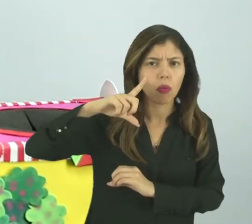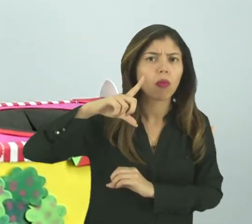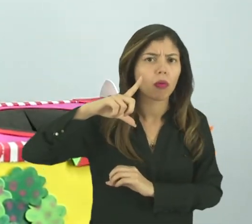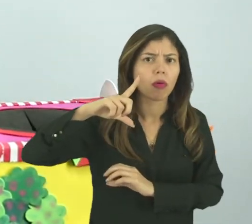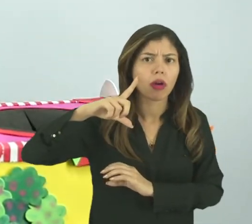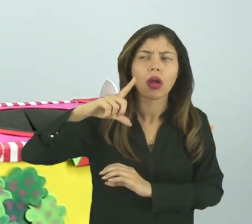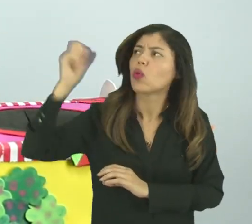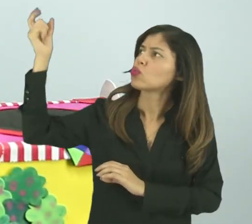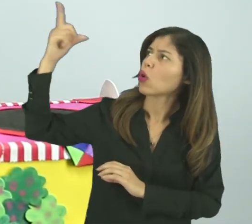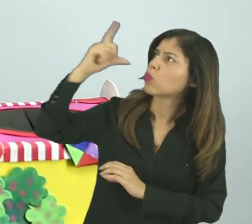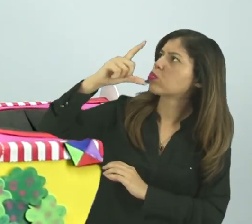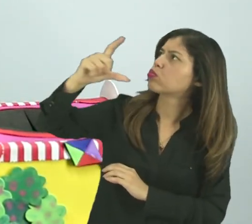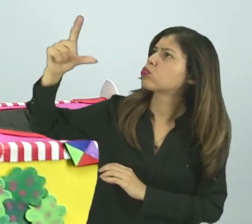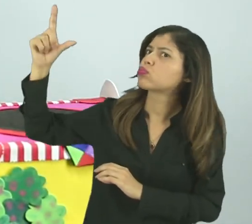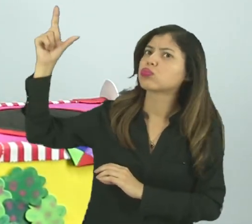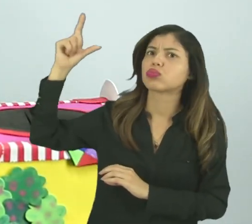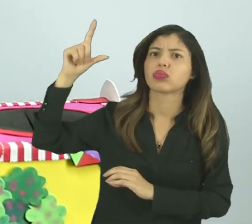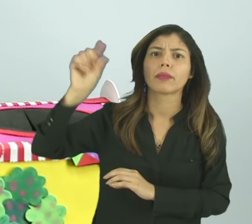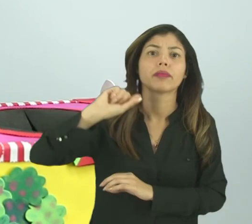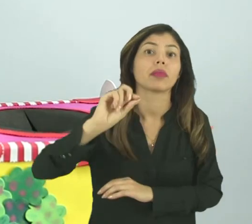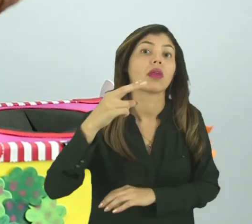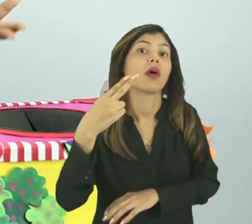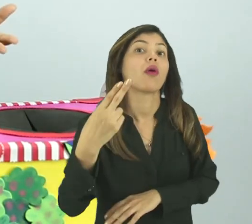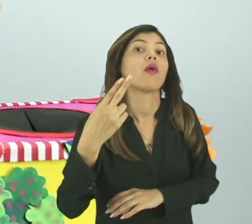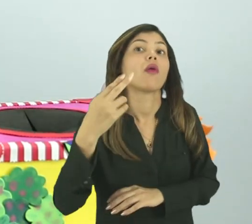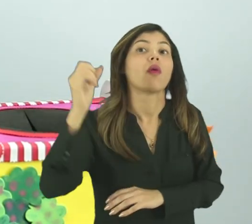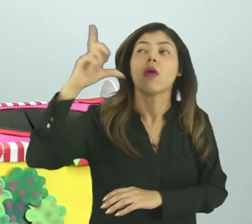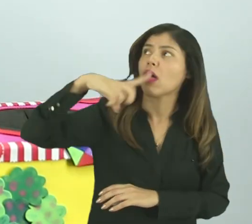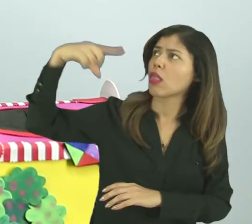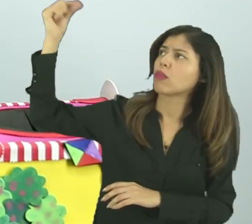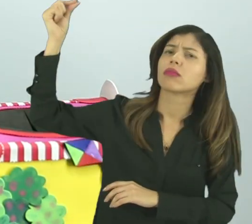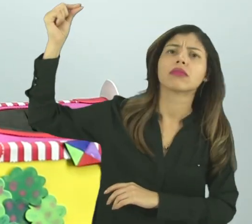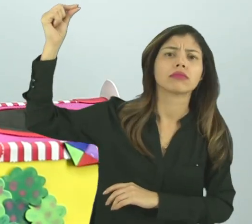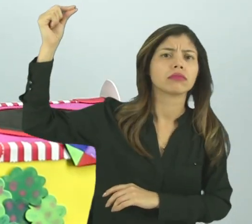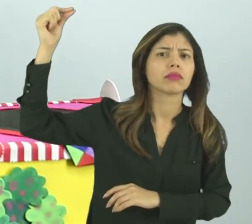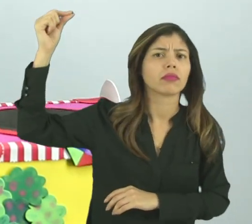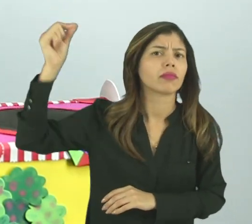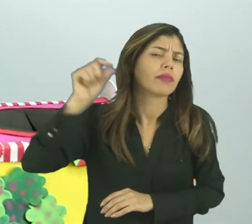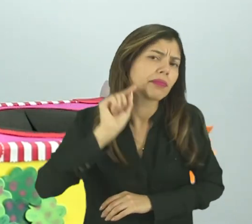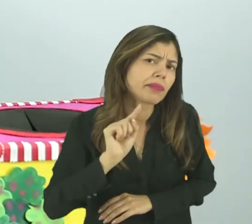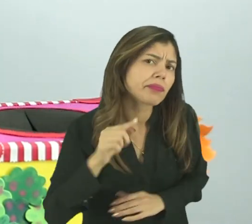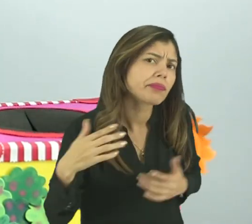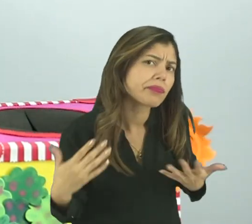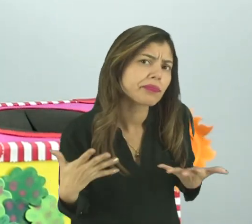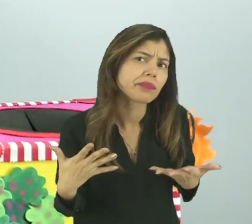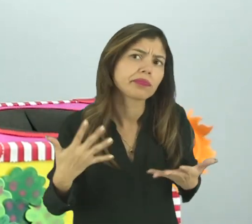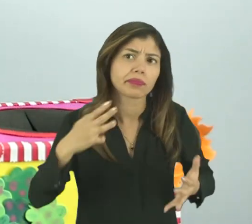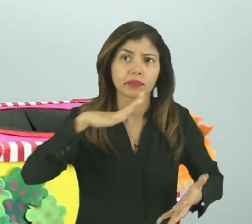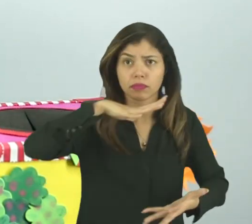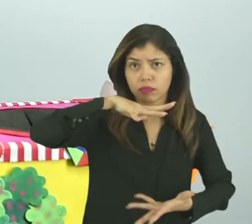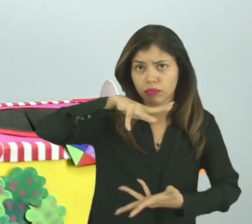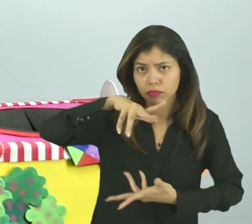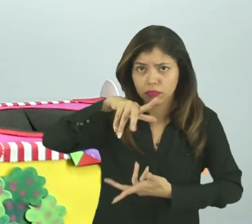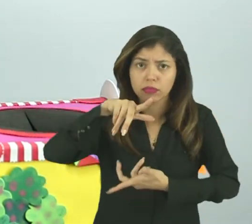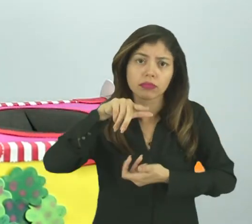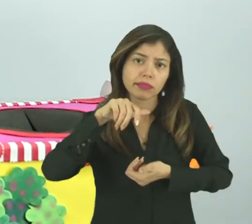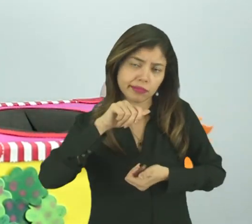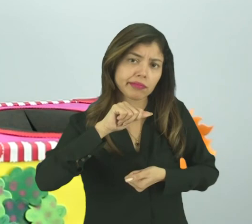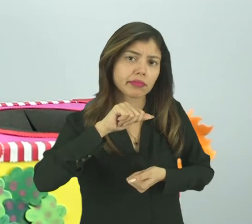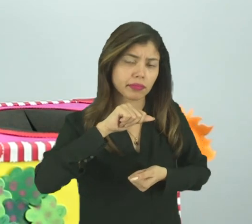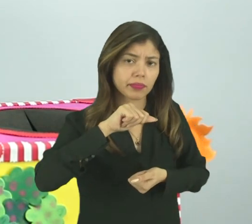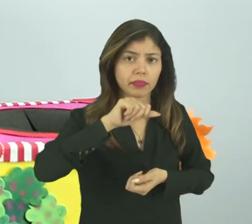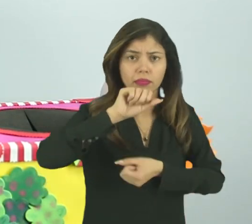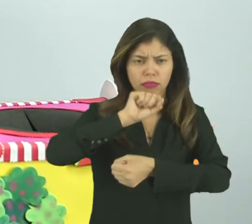movimenta lá no céu? Ou será que é a Lua? Será que o nosso planeta Terra